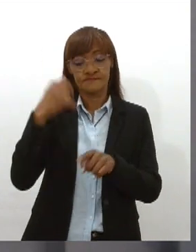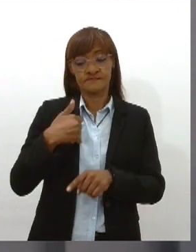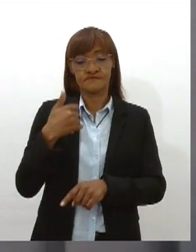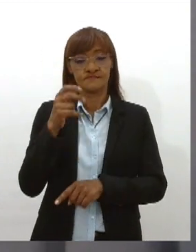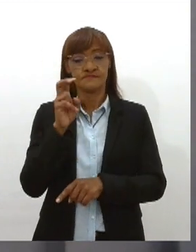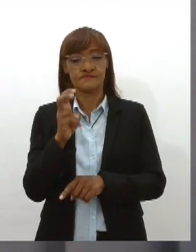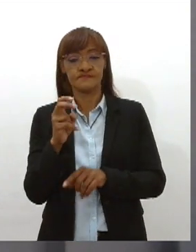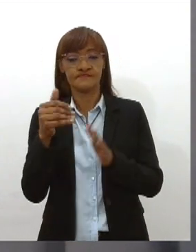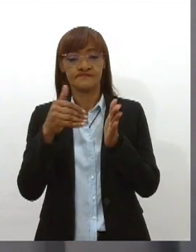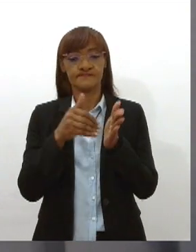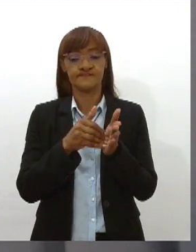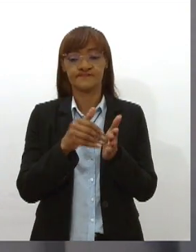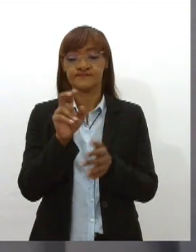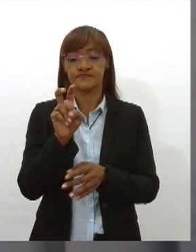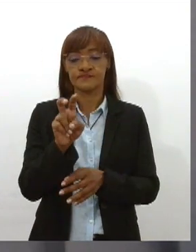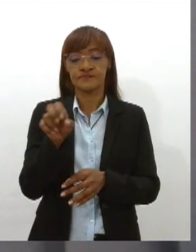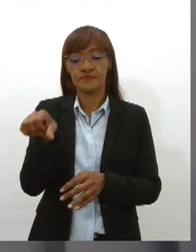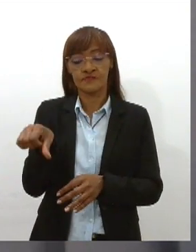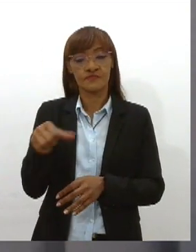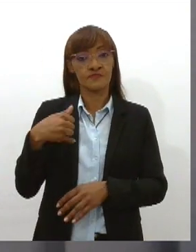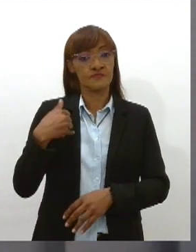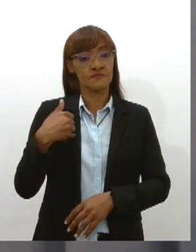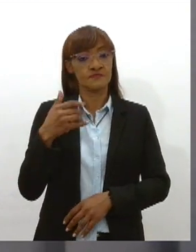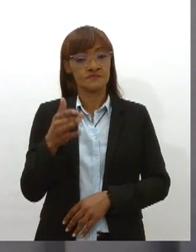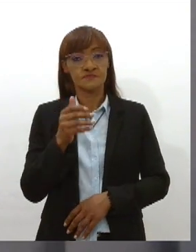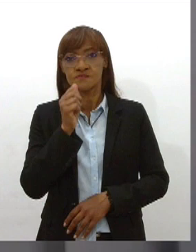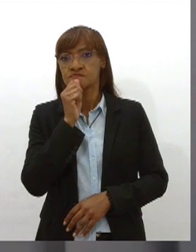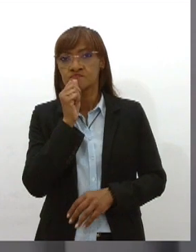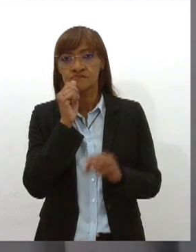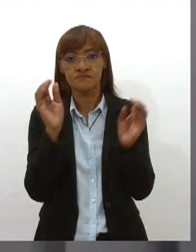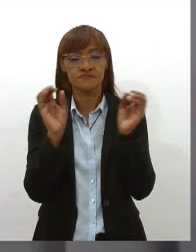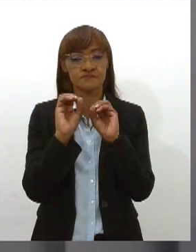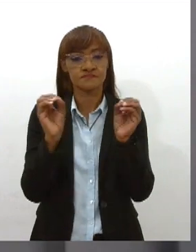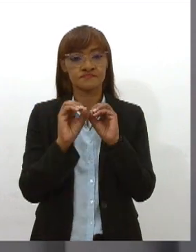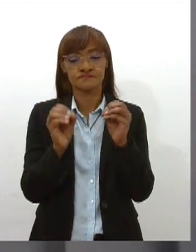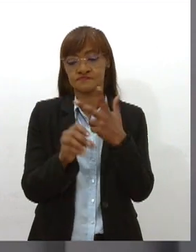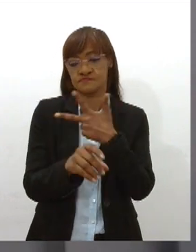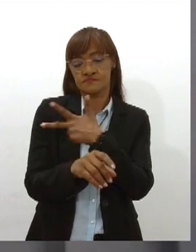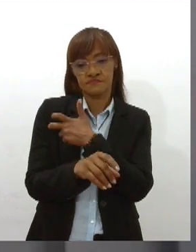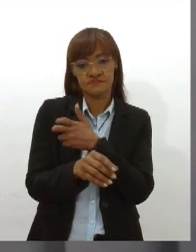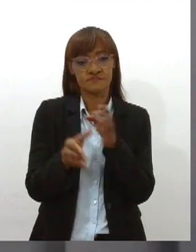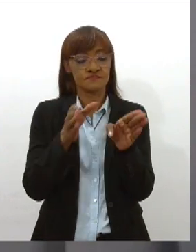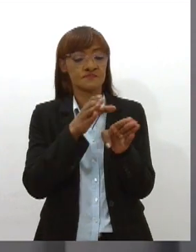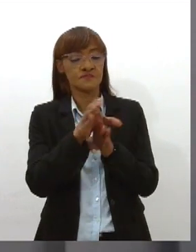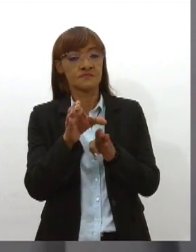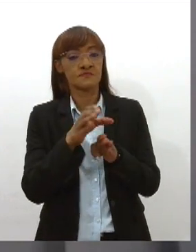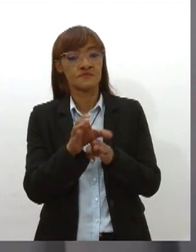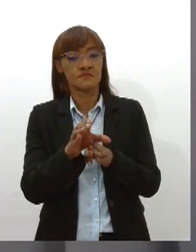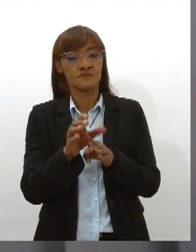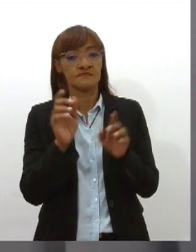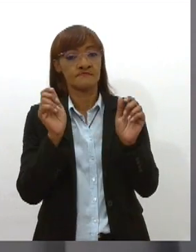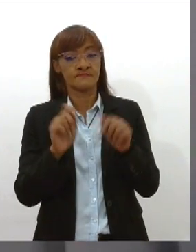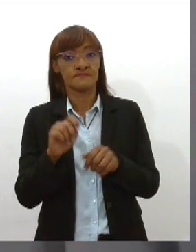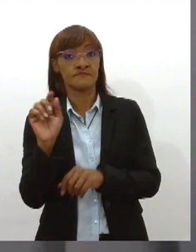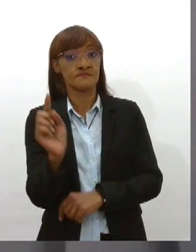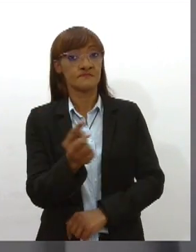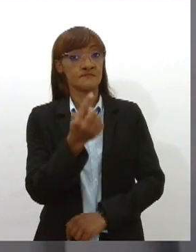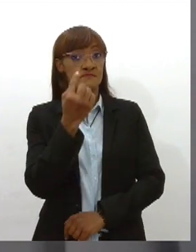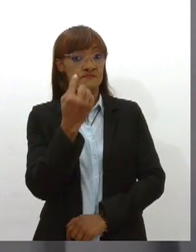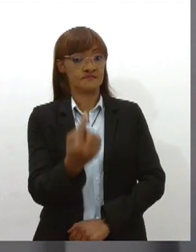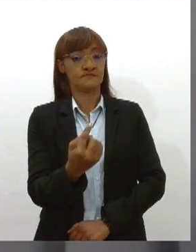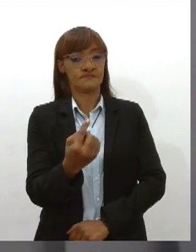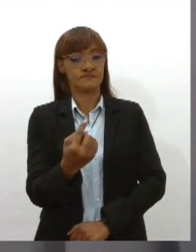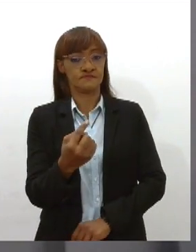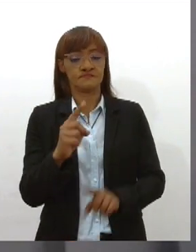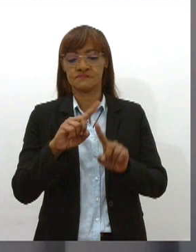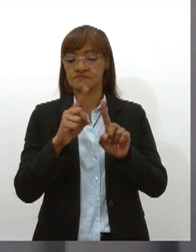59 anos que não receberam nenhuma dose, a orientação é ser vacinado com dose única. Gestantes não